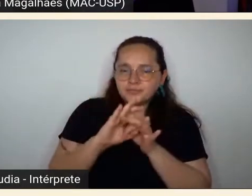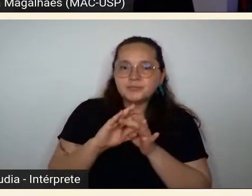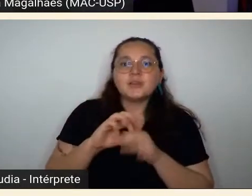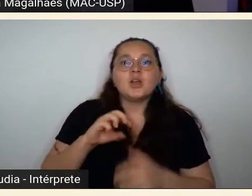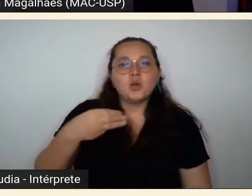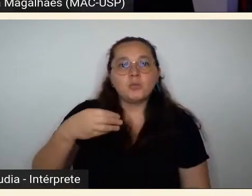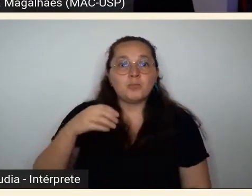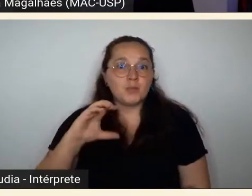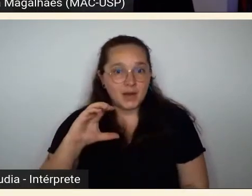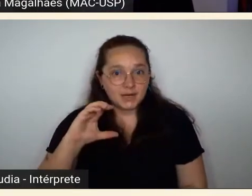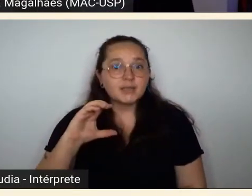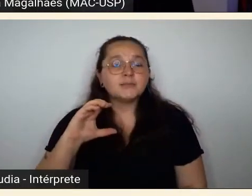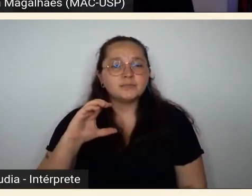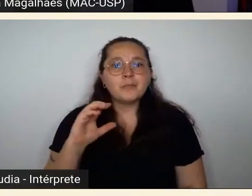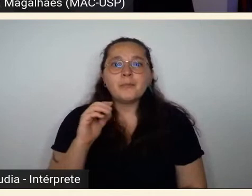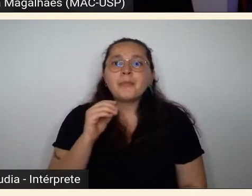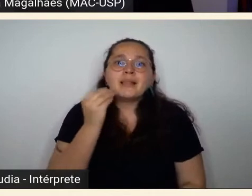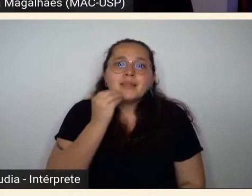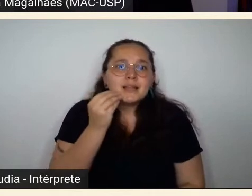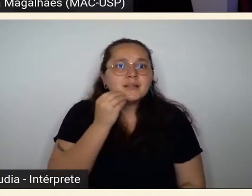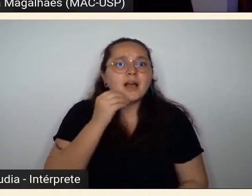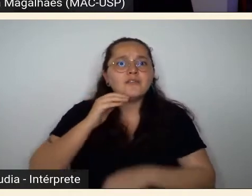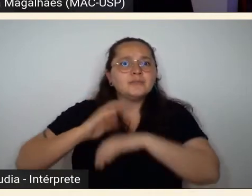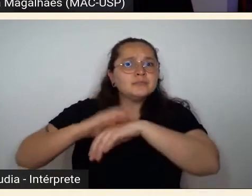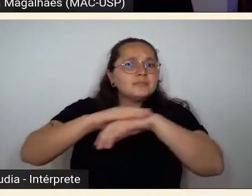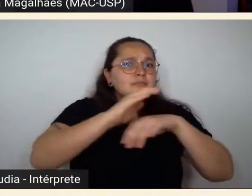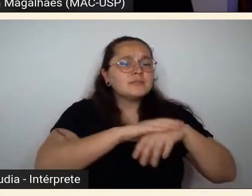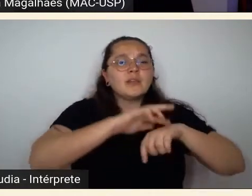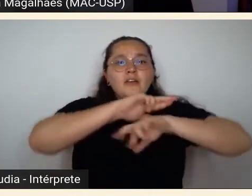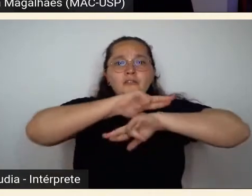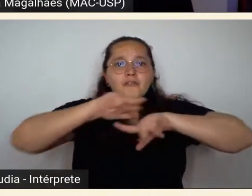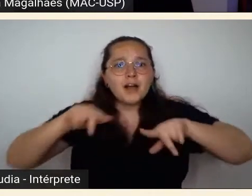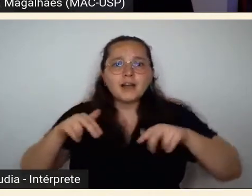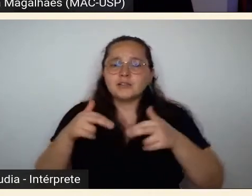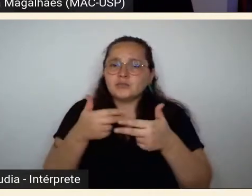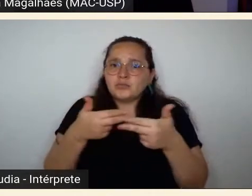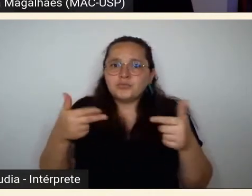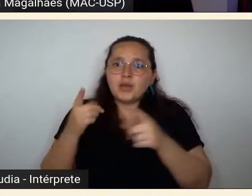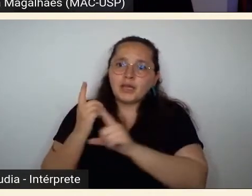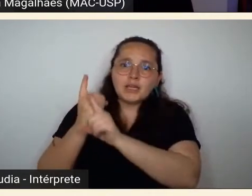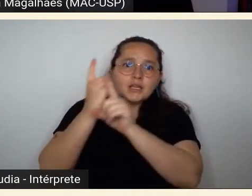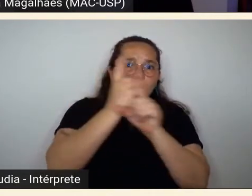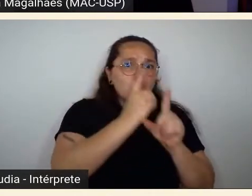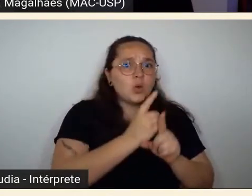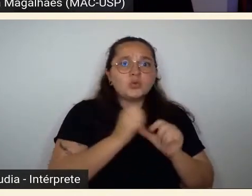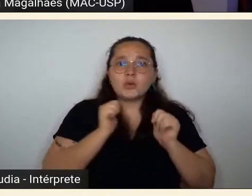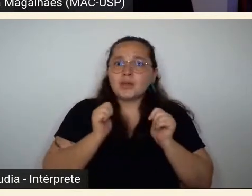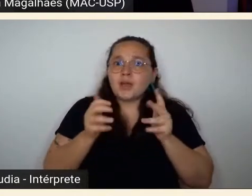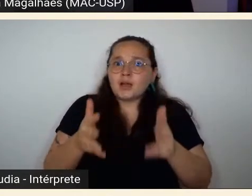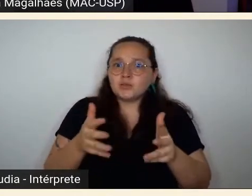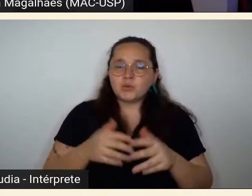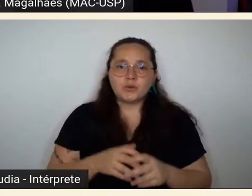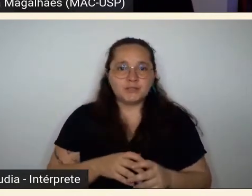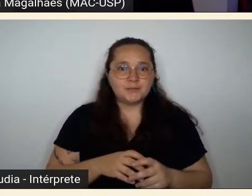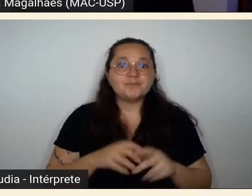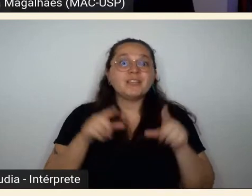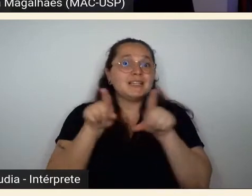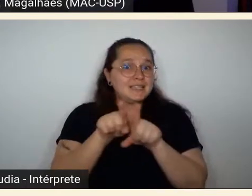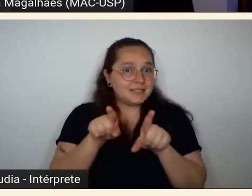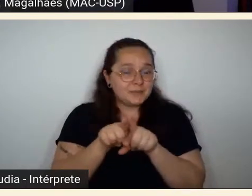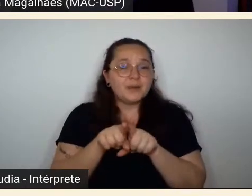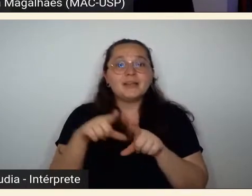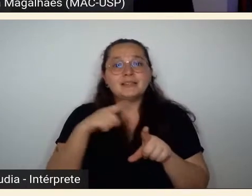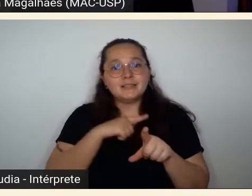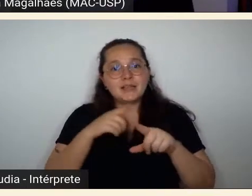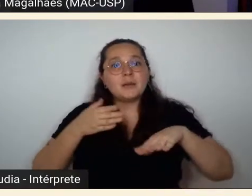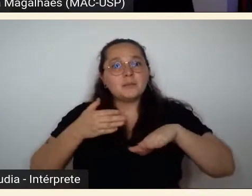desenvolver vários tipos de ações dos quais este encontro é já um primeiro exemplo. E neste encontro também a participação